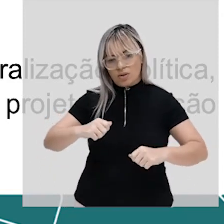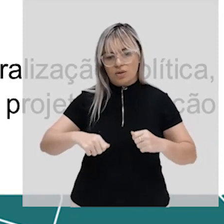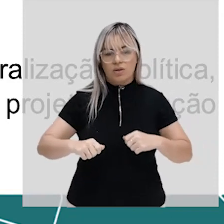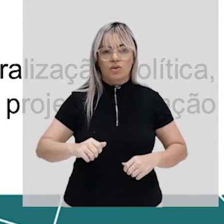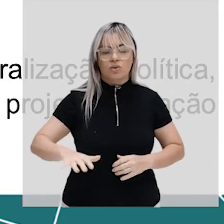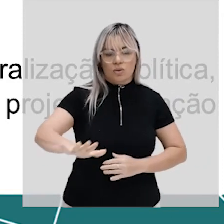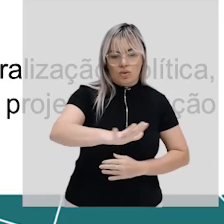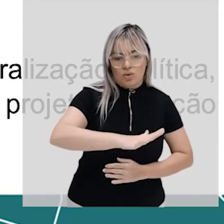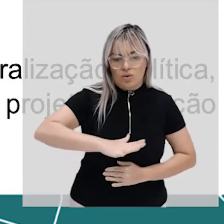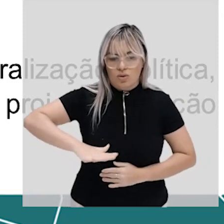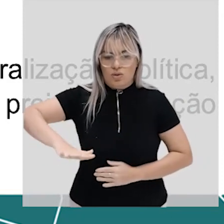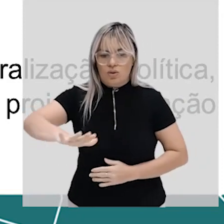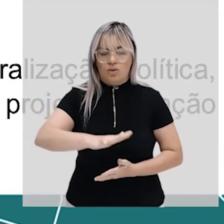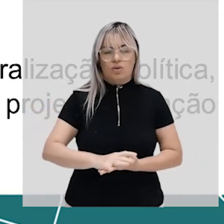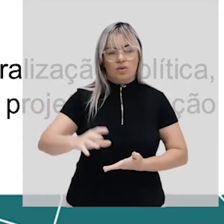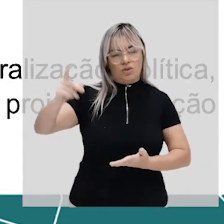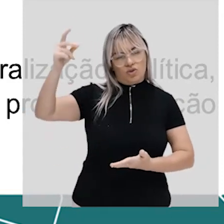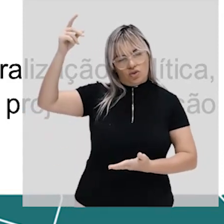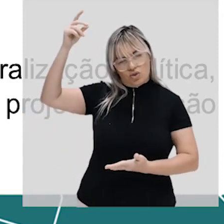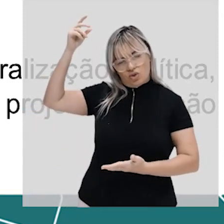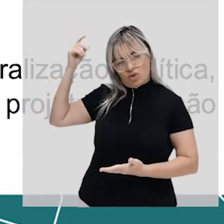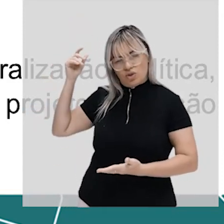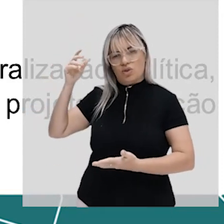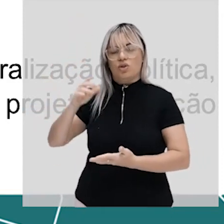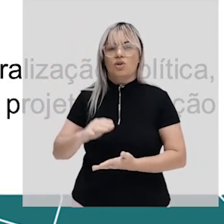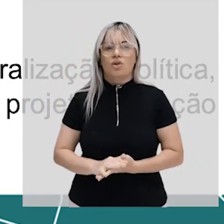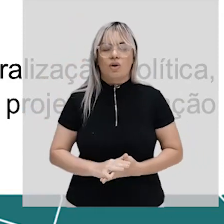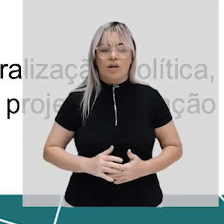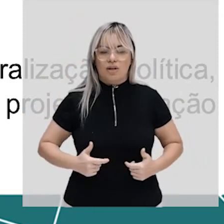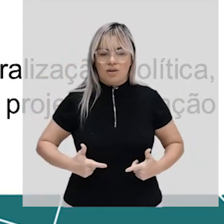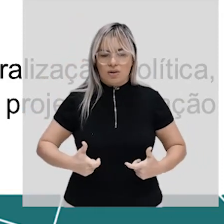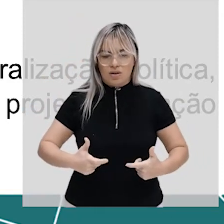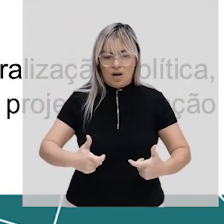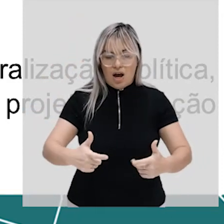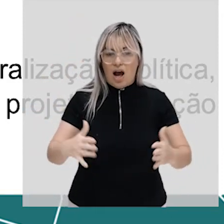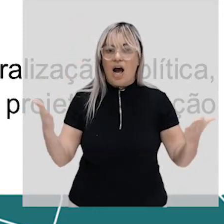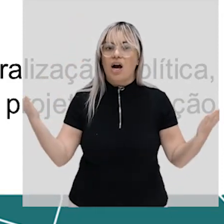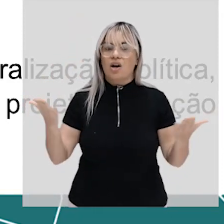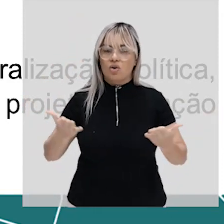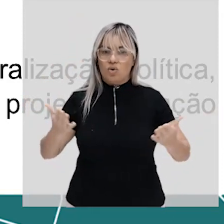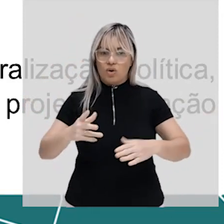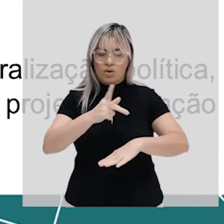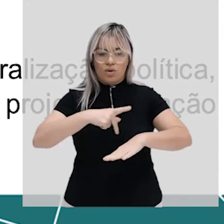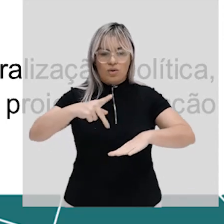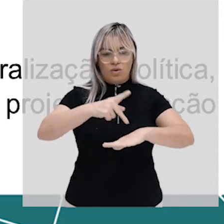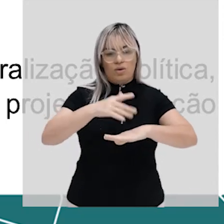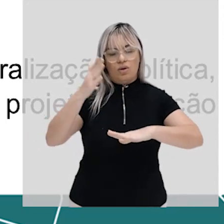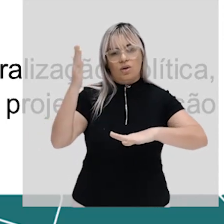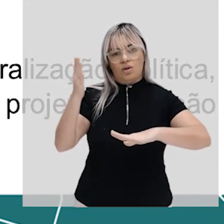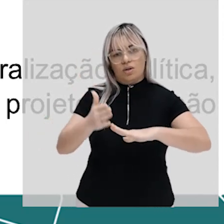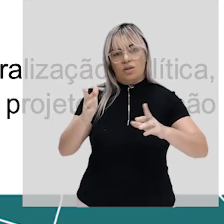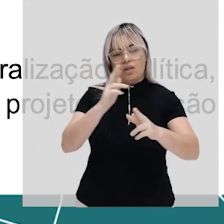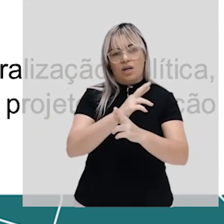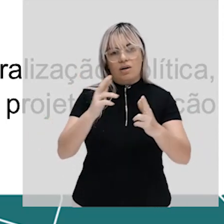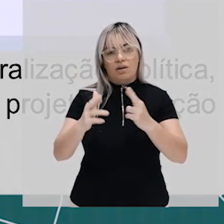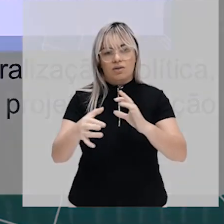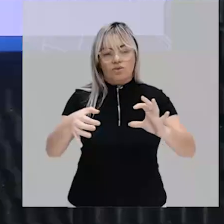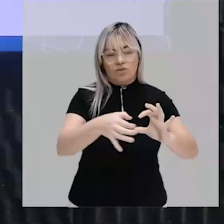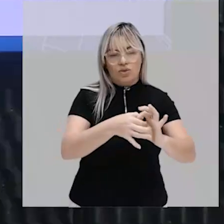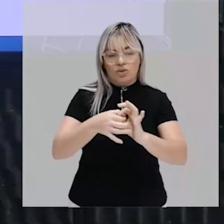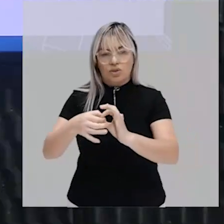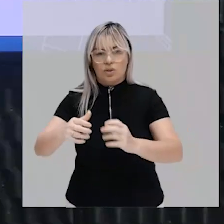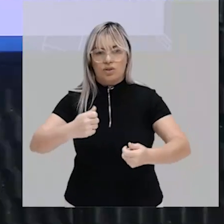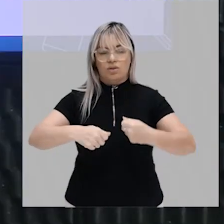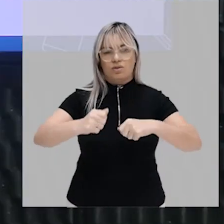guerra e etc o Estado moderno ele tem mais a ver com a questão de economia de mercado